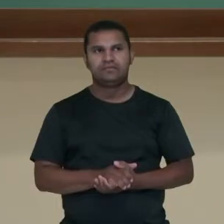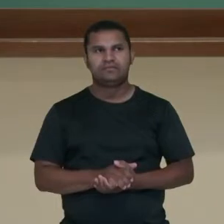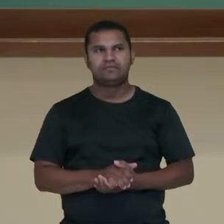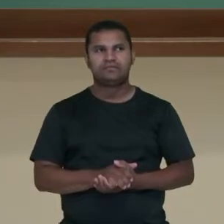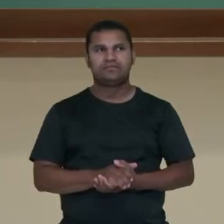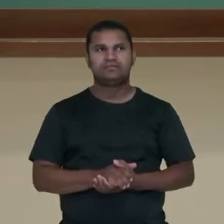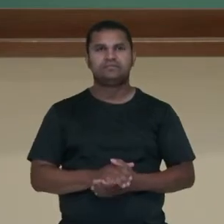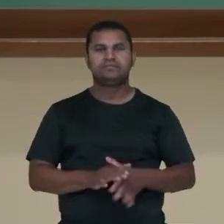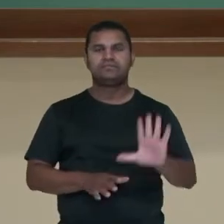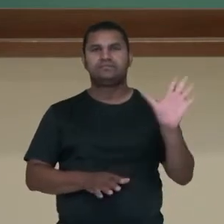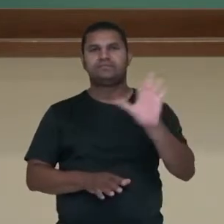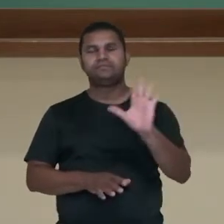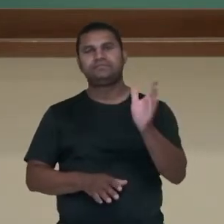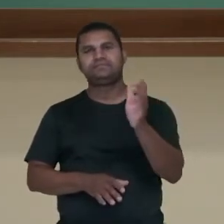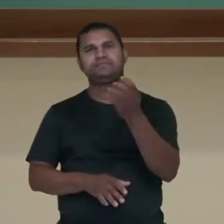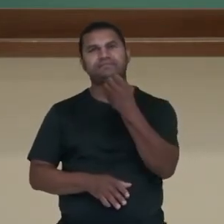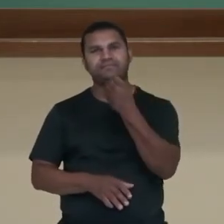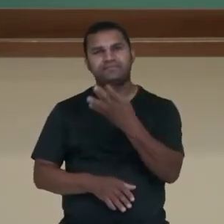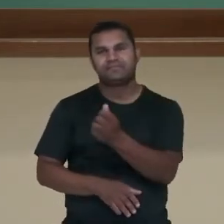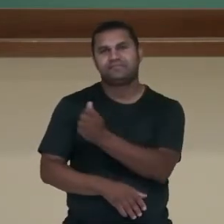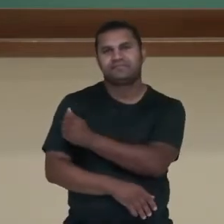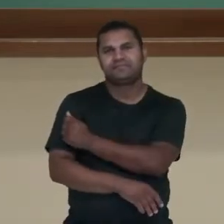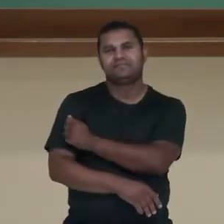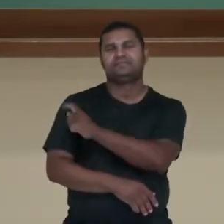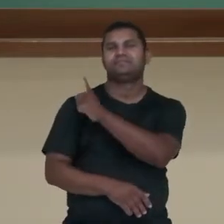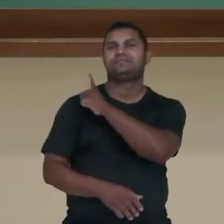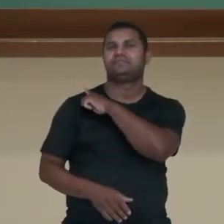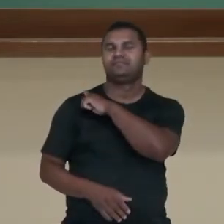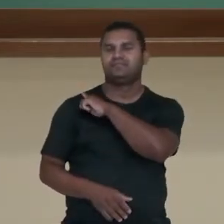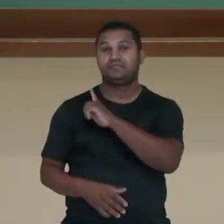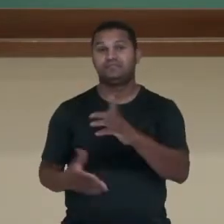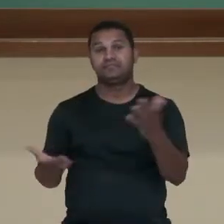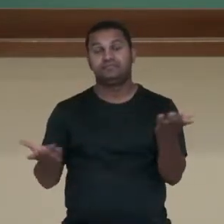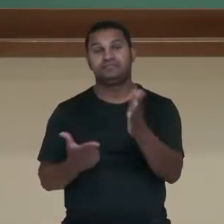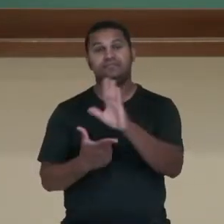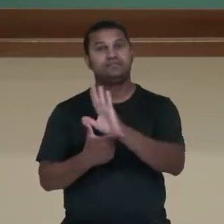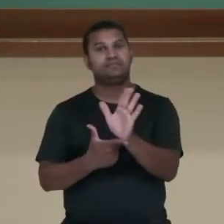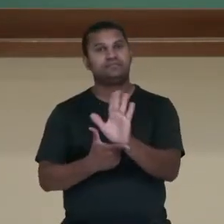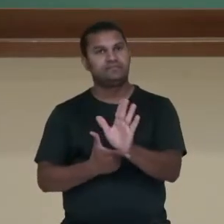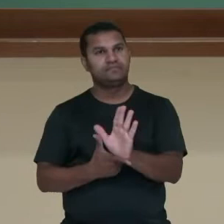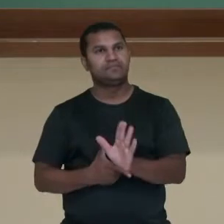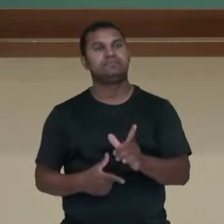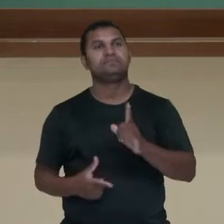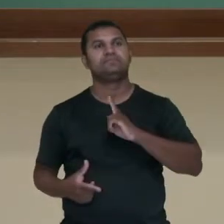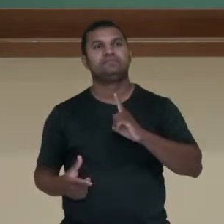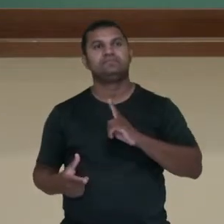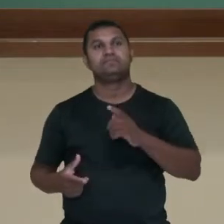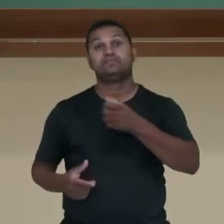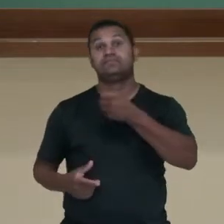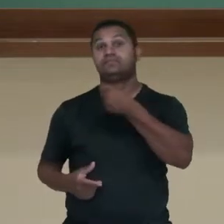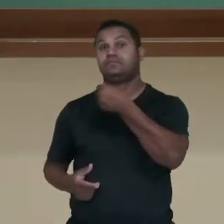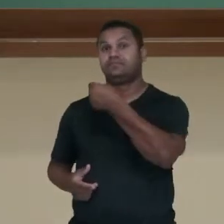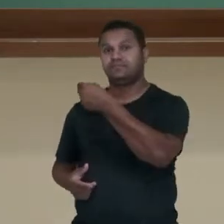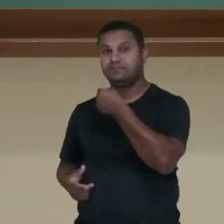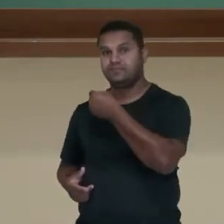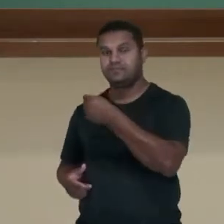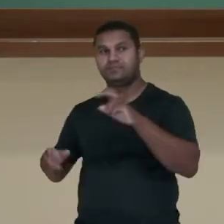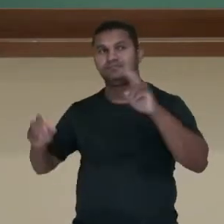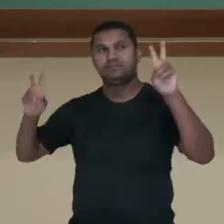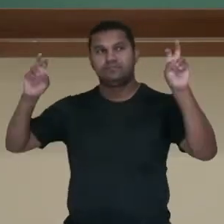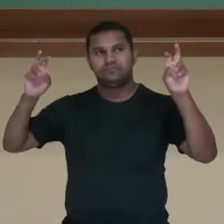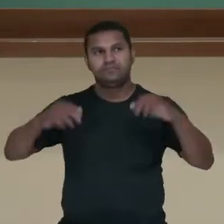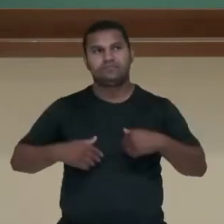Olá, estudantes da primeira série! Nesse vídeo, vamos falar sobre entrevista. Perceba o trecho da